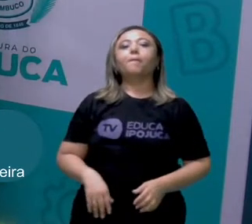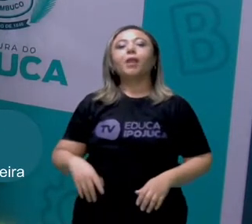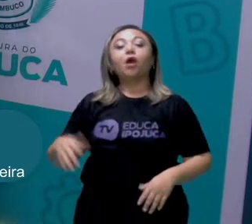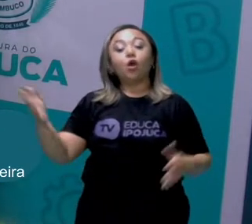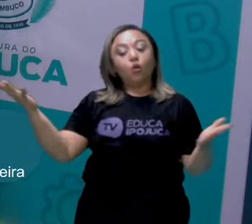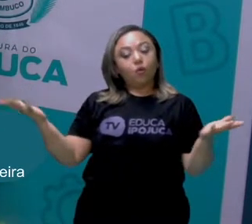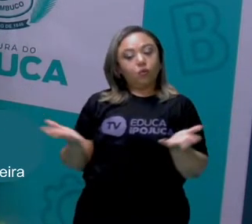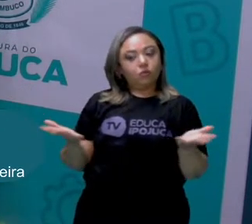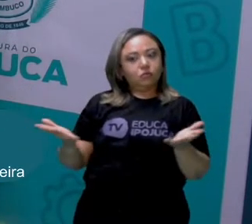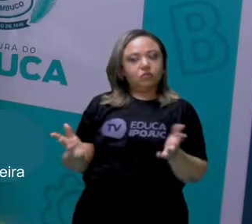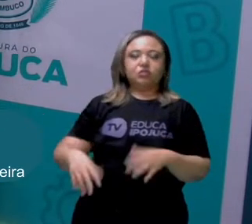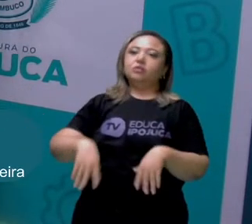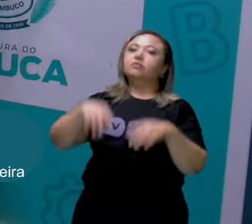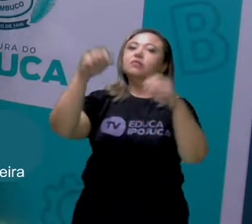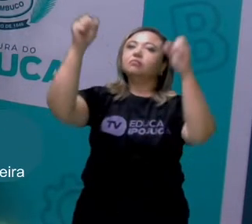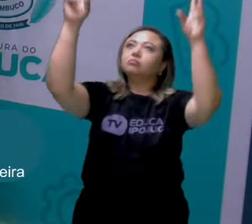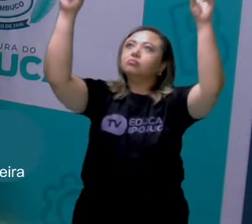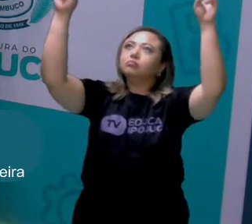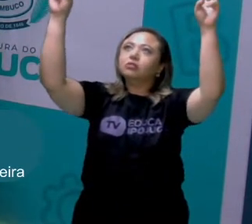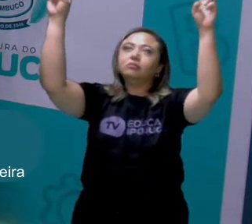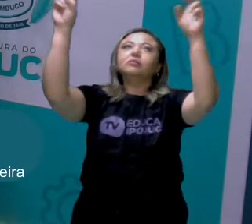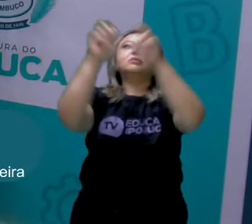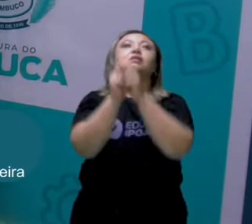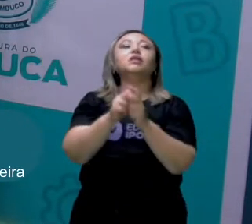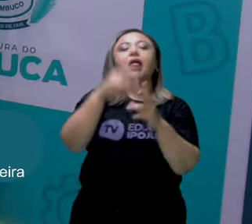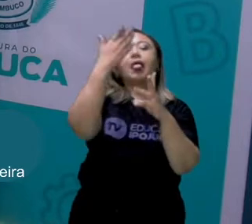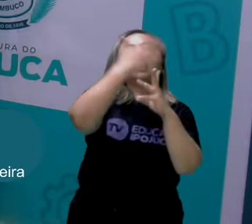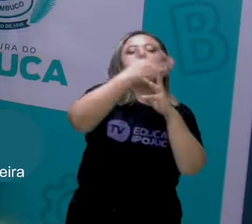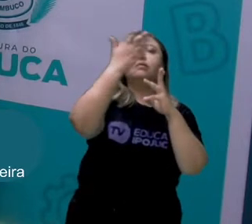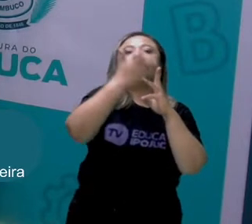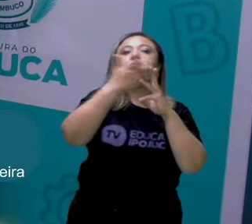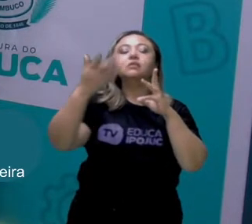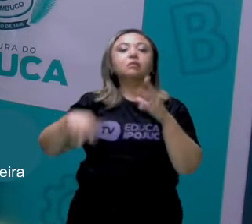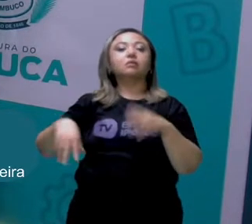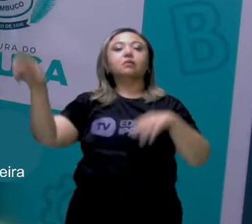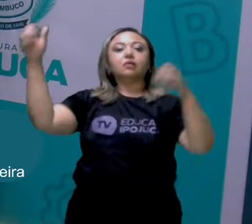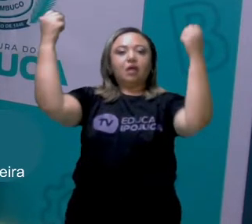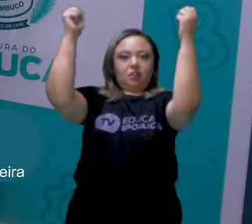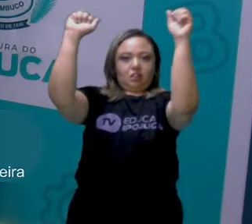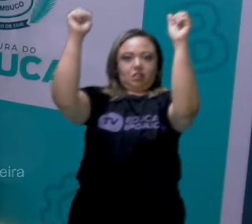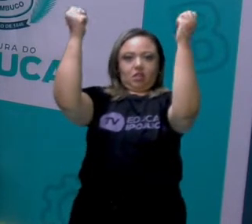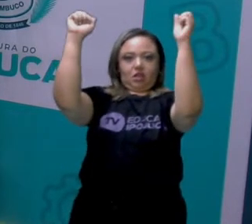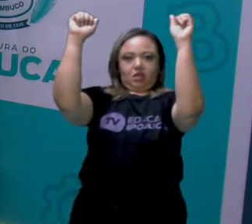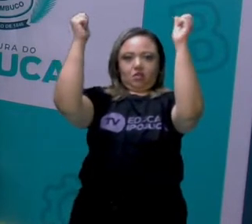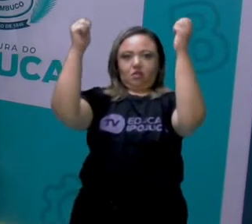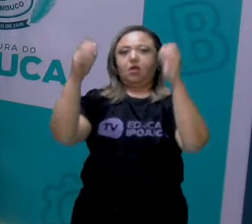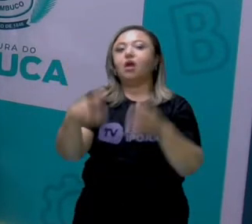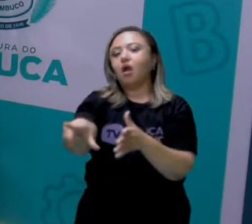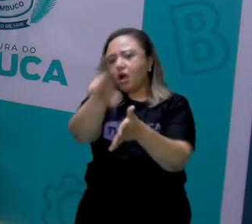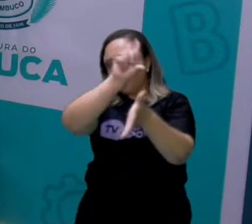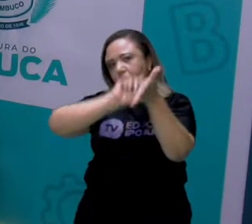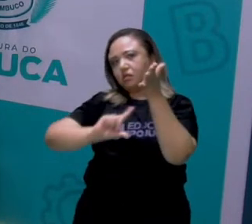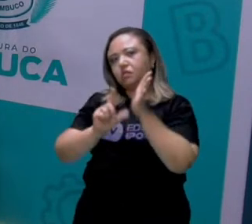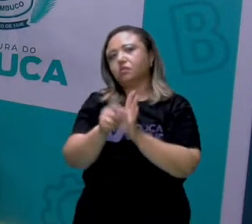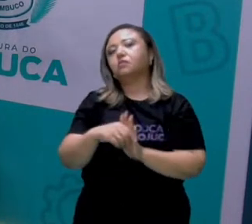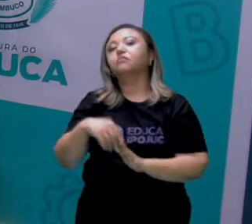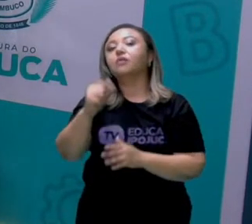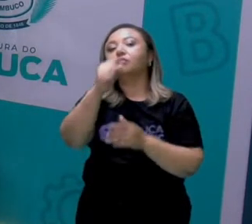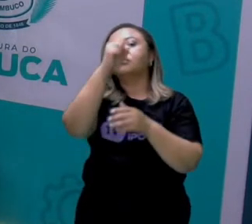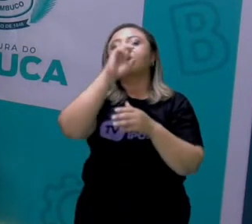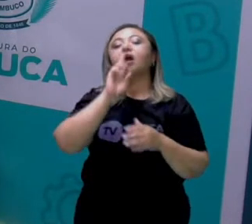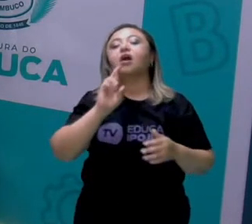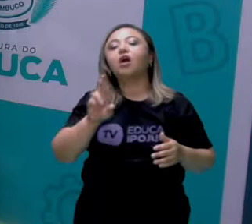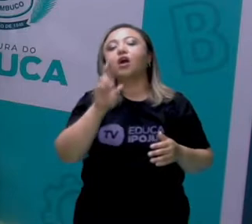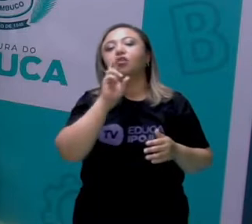falar sobre a divisão da ginástica. Mas antes da gente falar sobre esse contexto de divisão, fazer